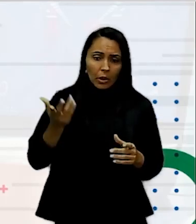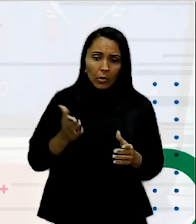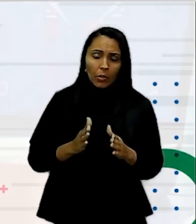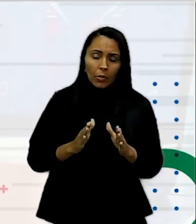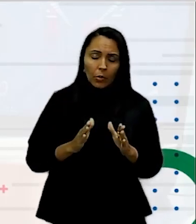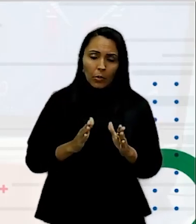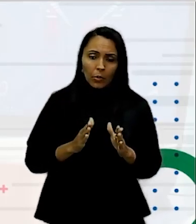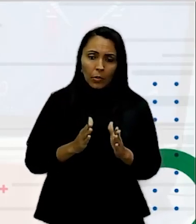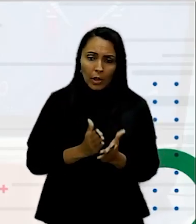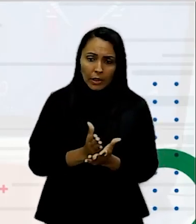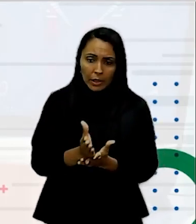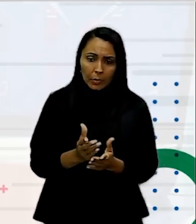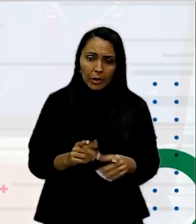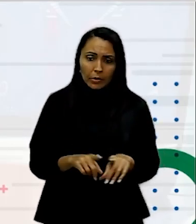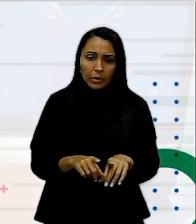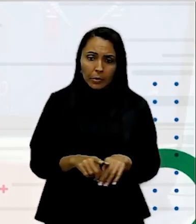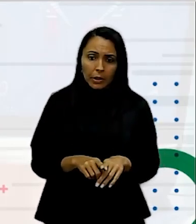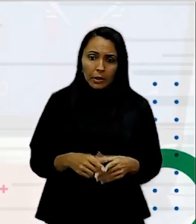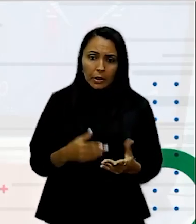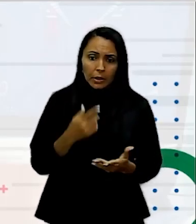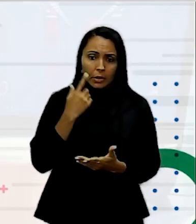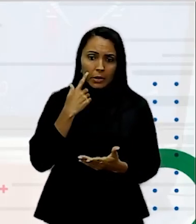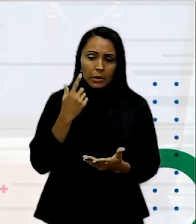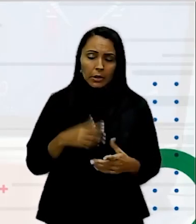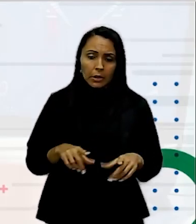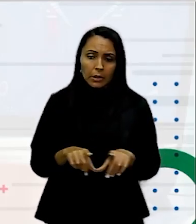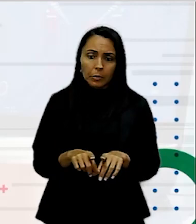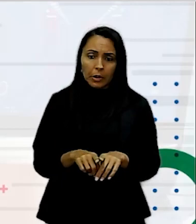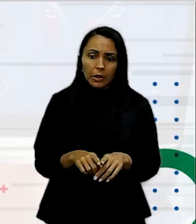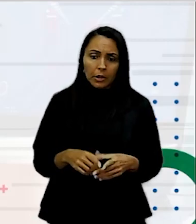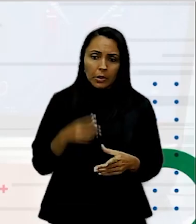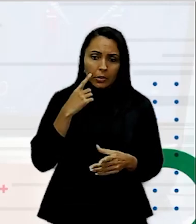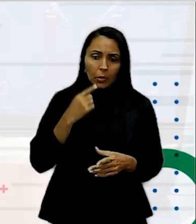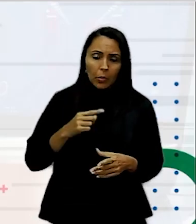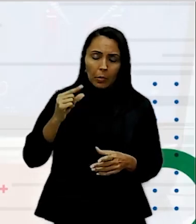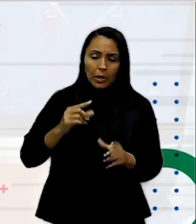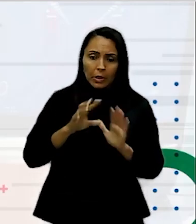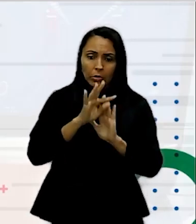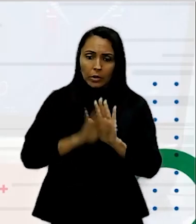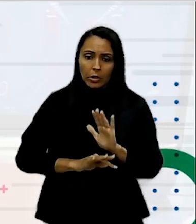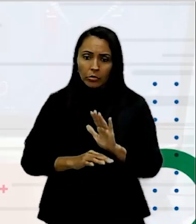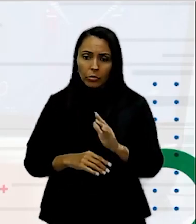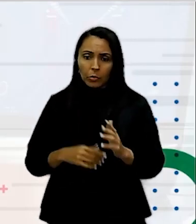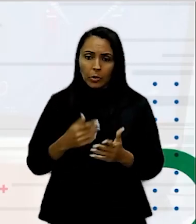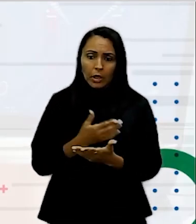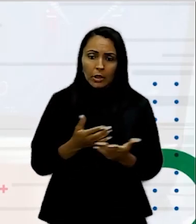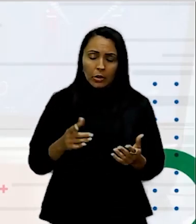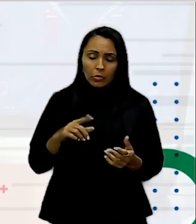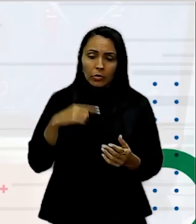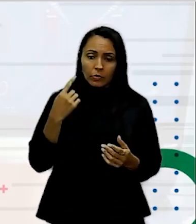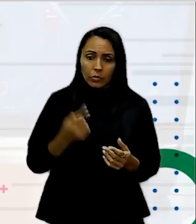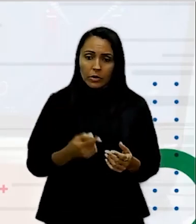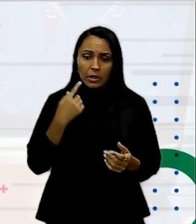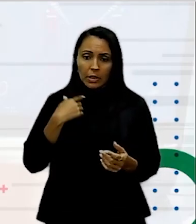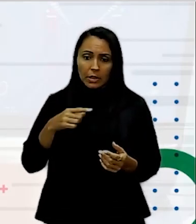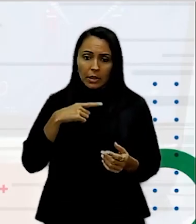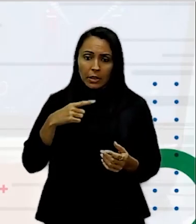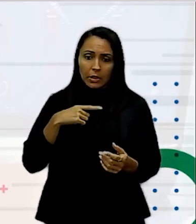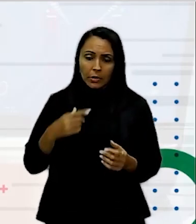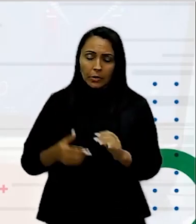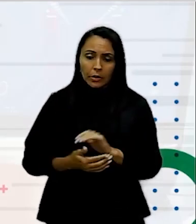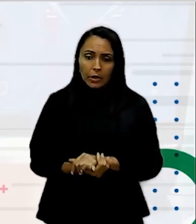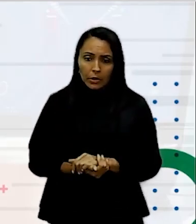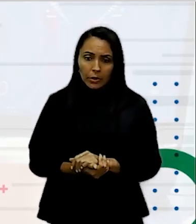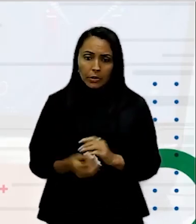centralizado Mas para títulos ou, então, pequenos textos Porque aí, quando você tem um texto muito pequeno Você não tem que dar